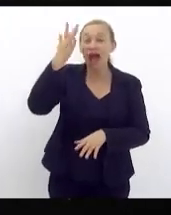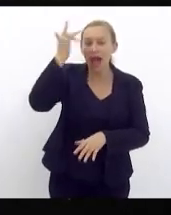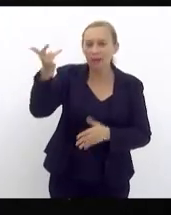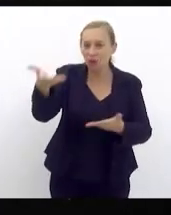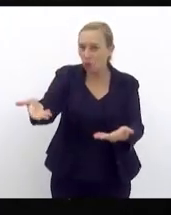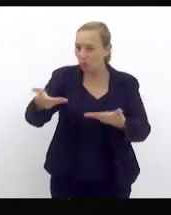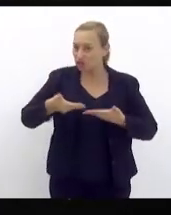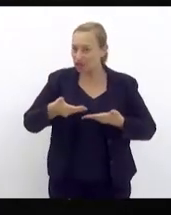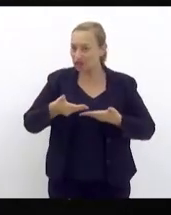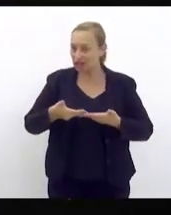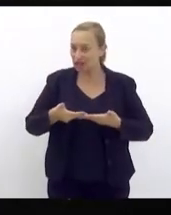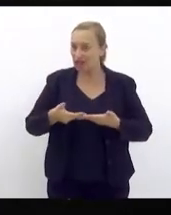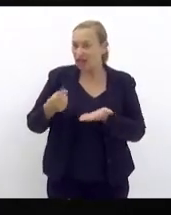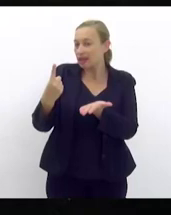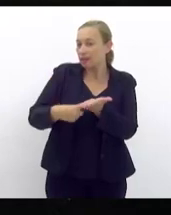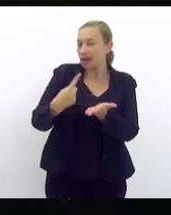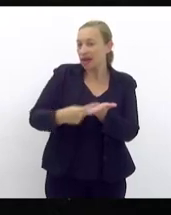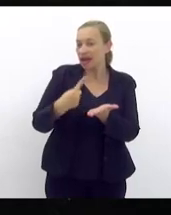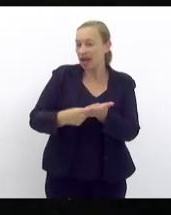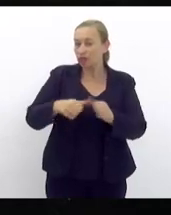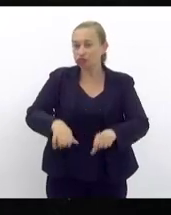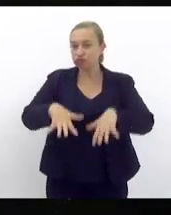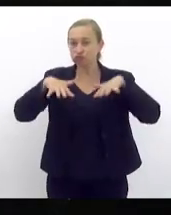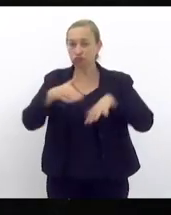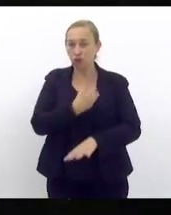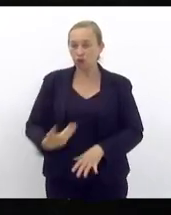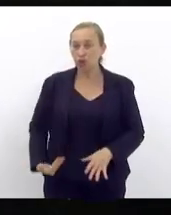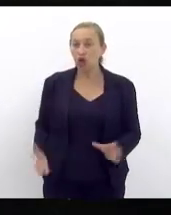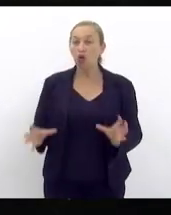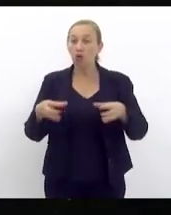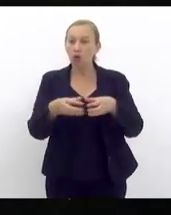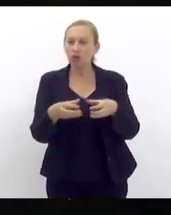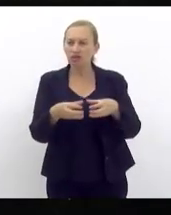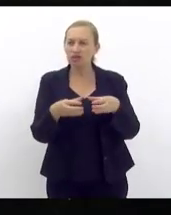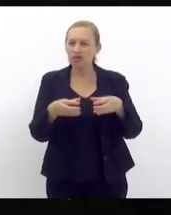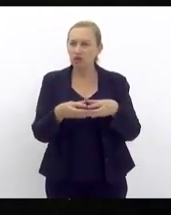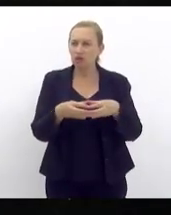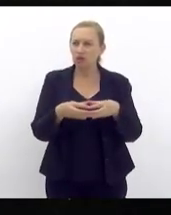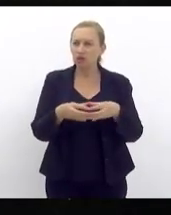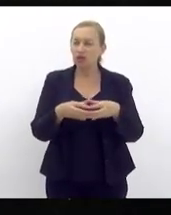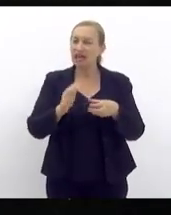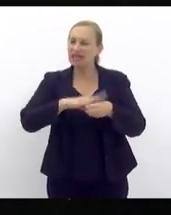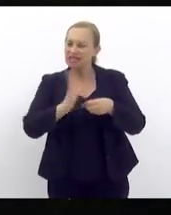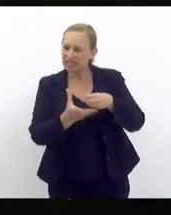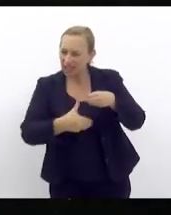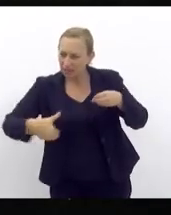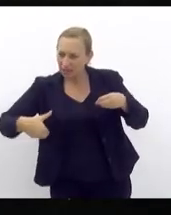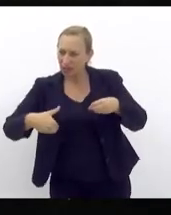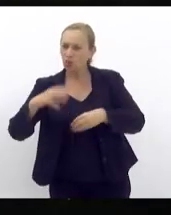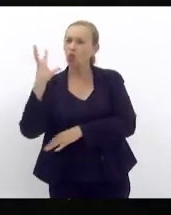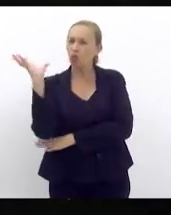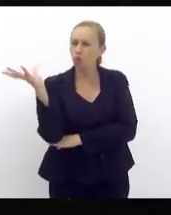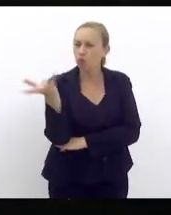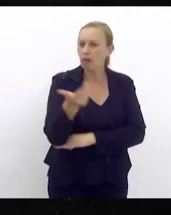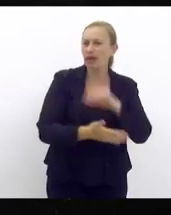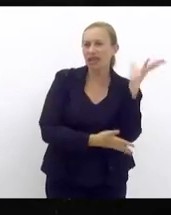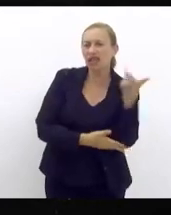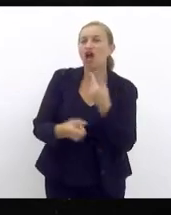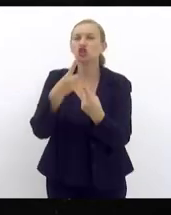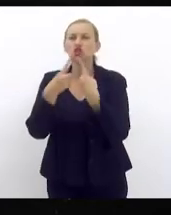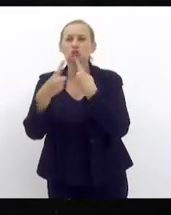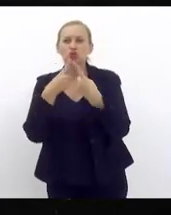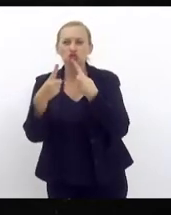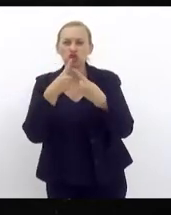está marcada a audiência pública da comissão de saneamento ambiental e nós vamos estar discutindo com a